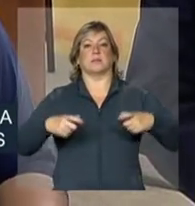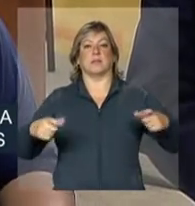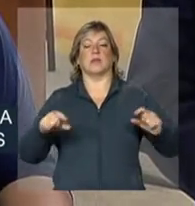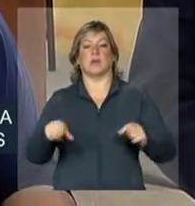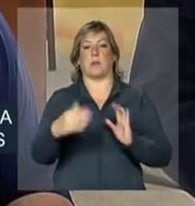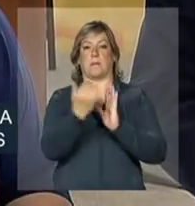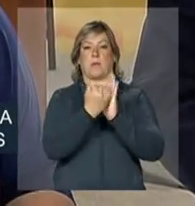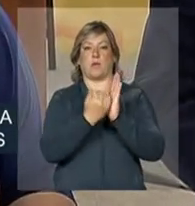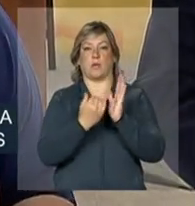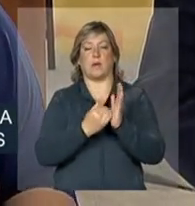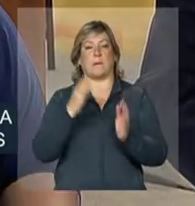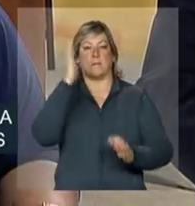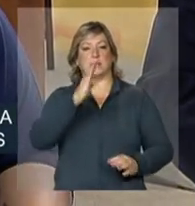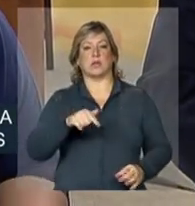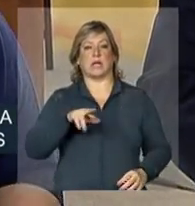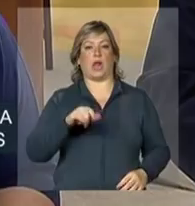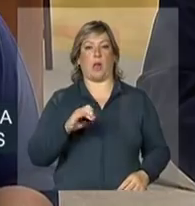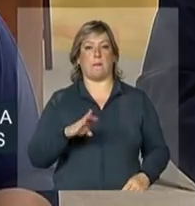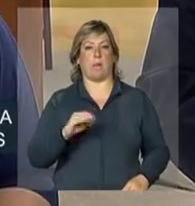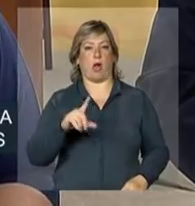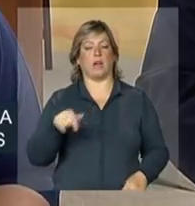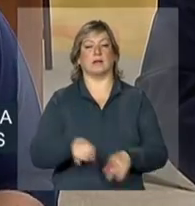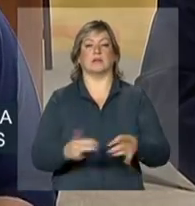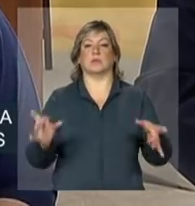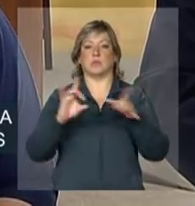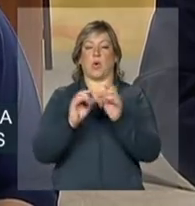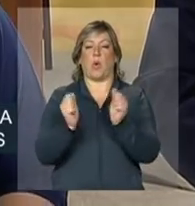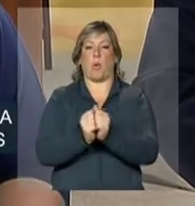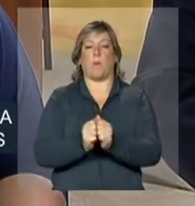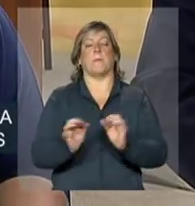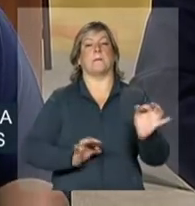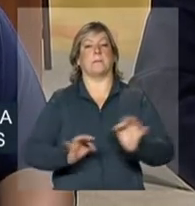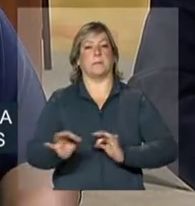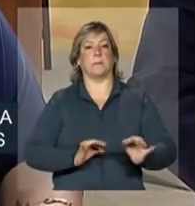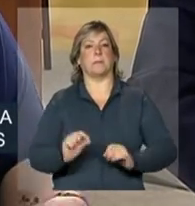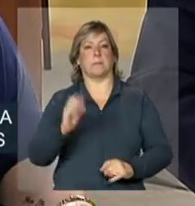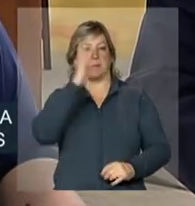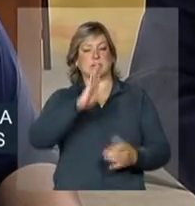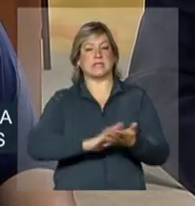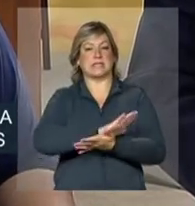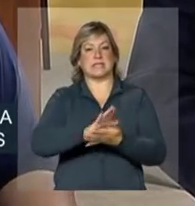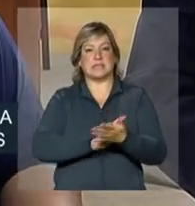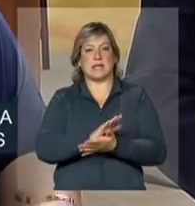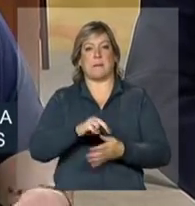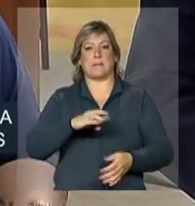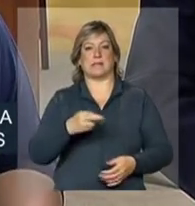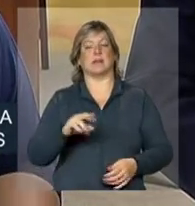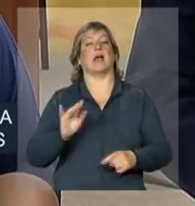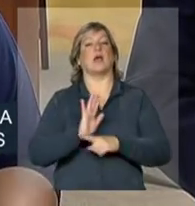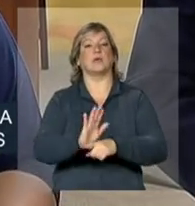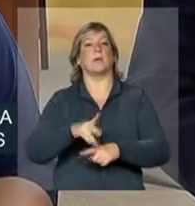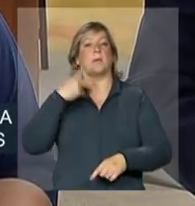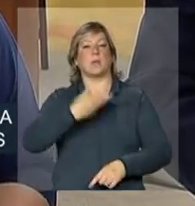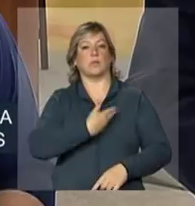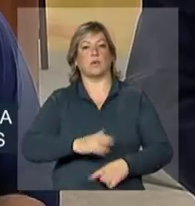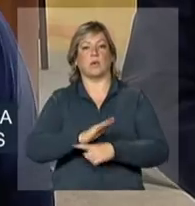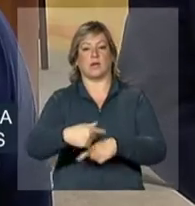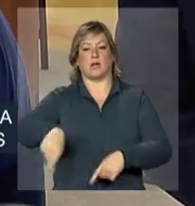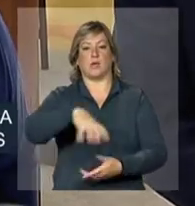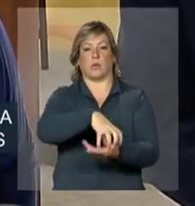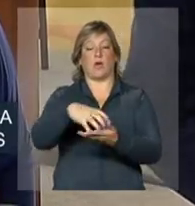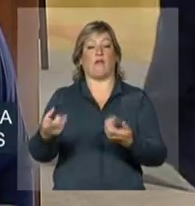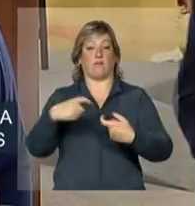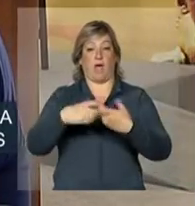o programa Brasil Quilombola, integrar com o Plano Brasil Sem Miséria e levar mais políticas públicas para essas comunidades.